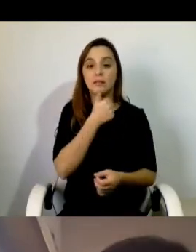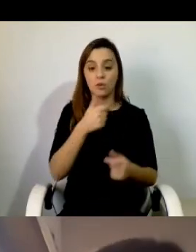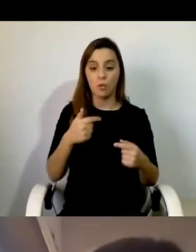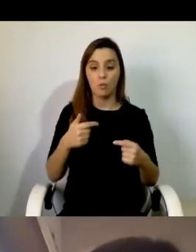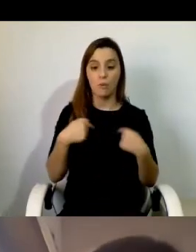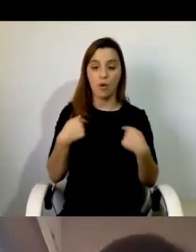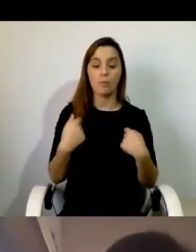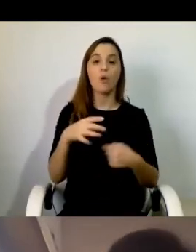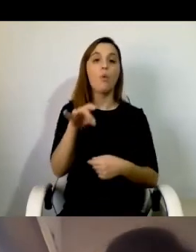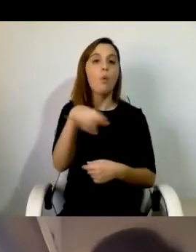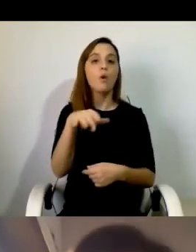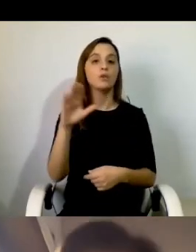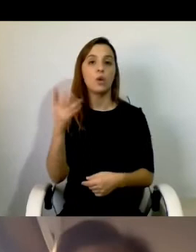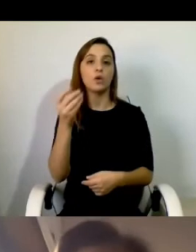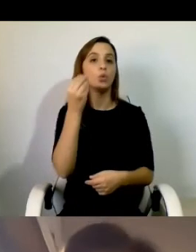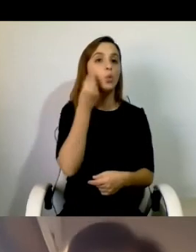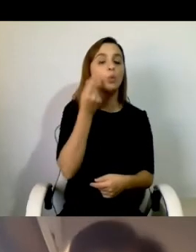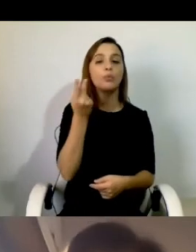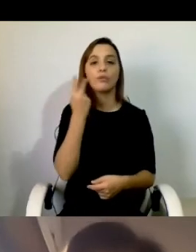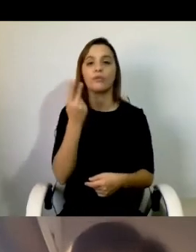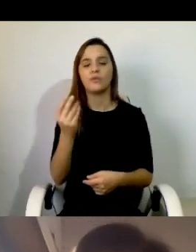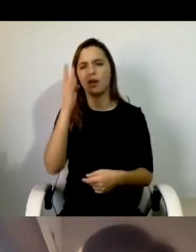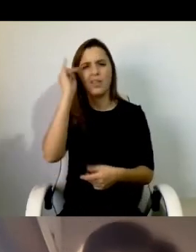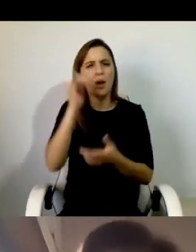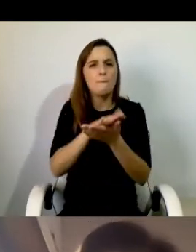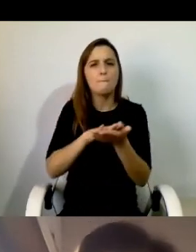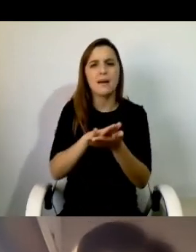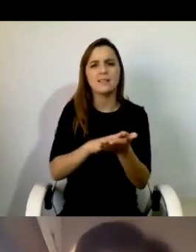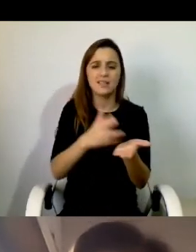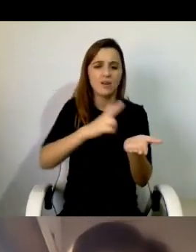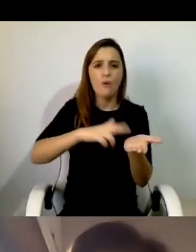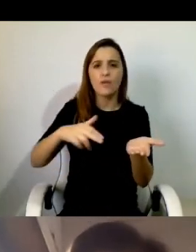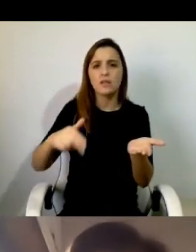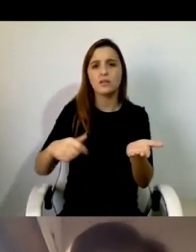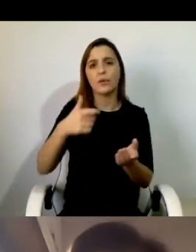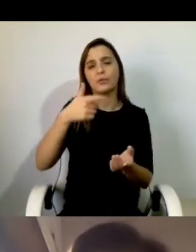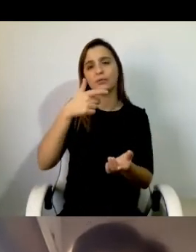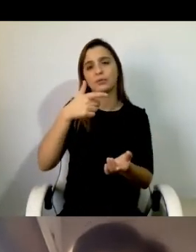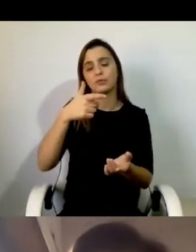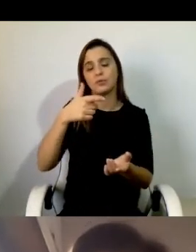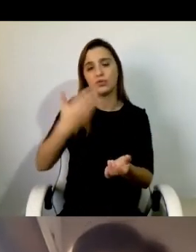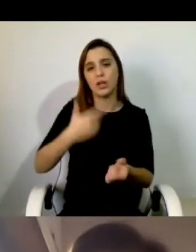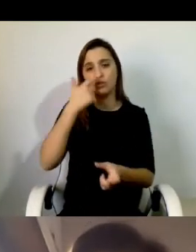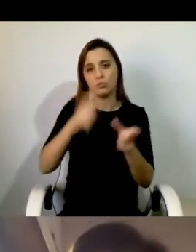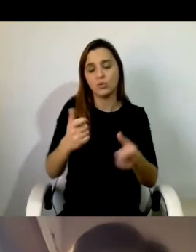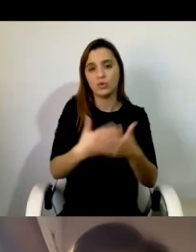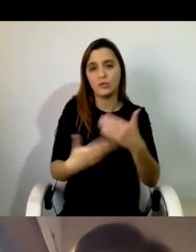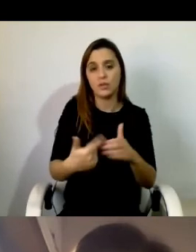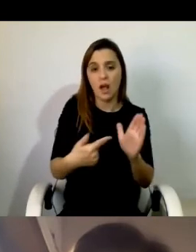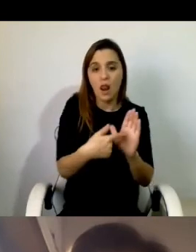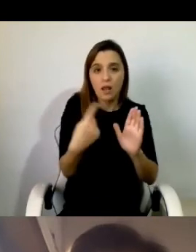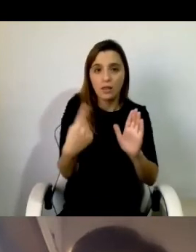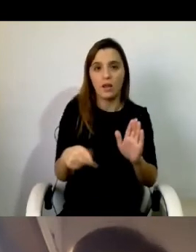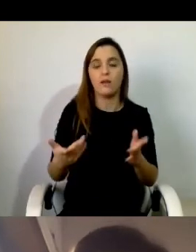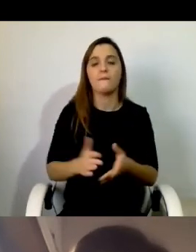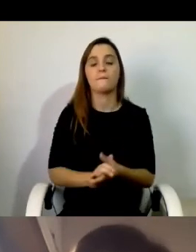qualquer viver princípios básicos, constantes da correção sobre os direitos das pessoas com deficiência. Claro que para isso, se